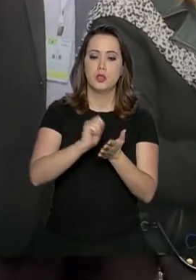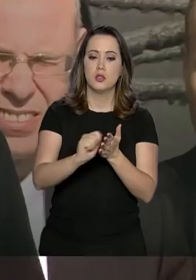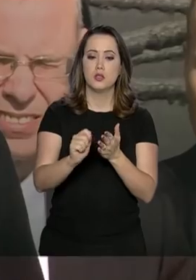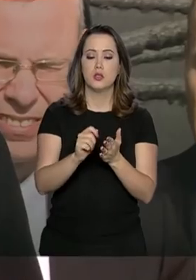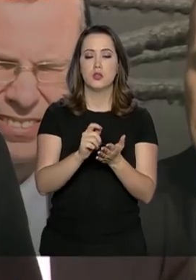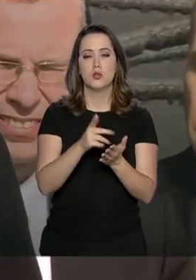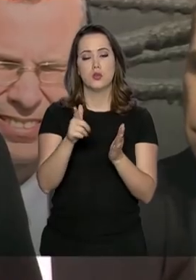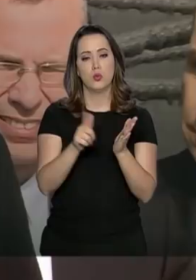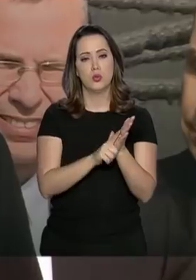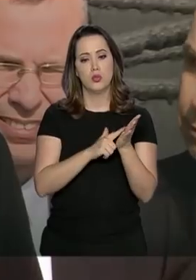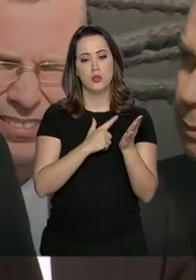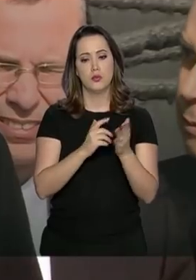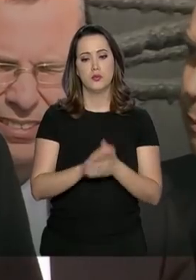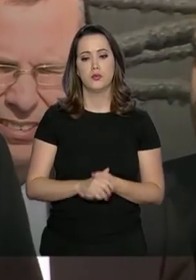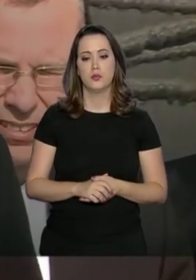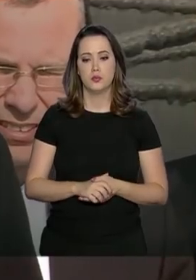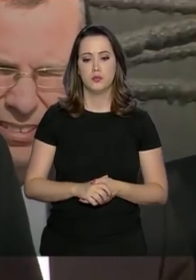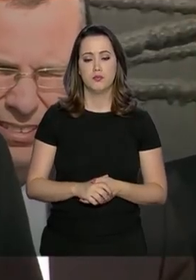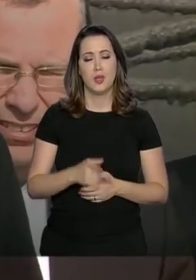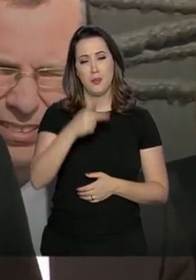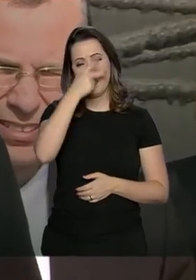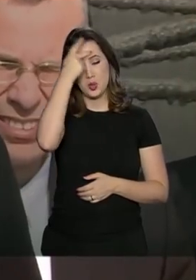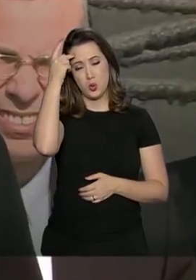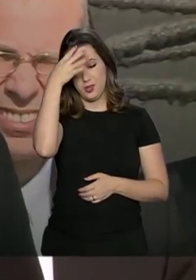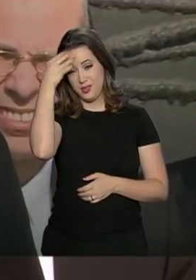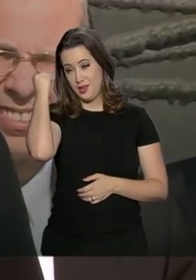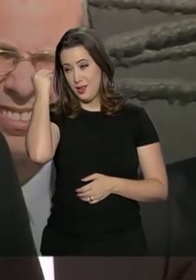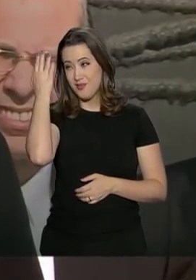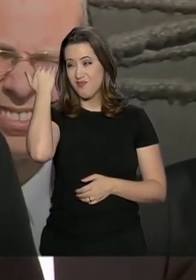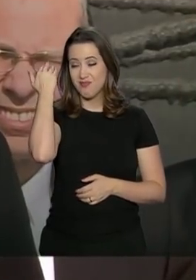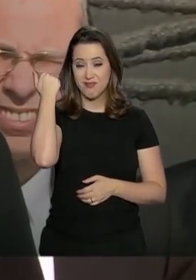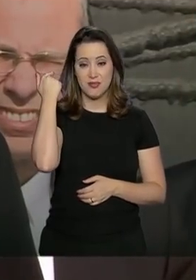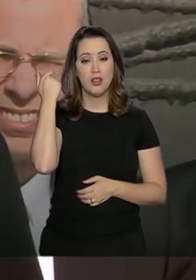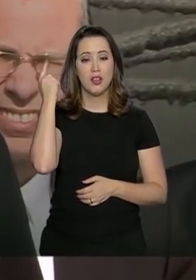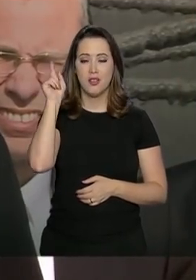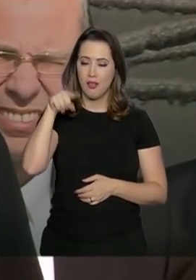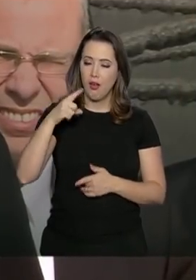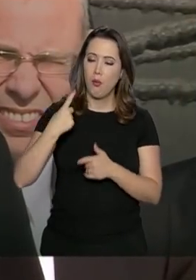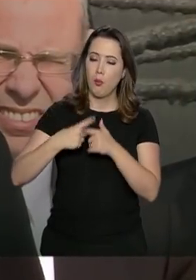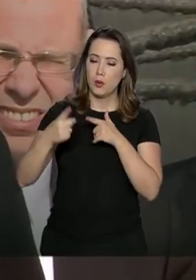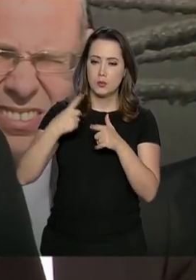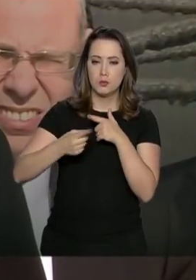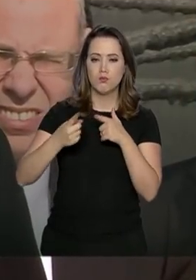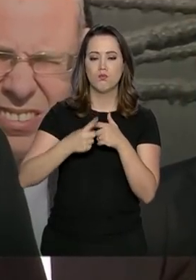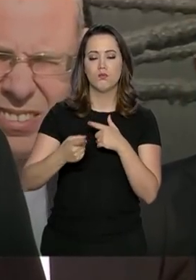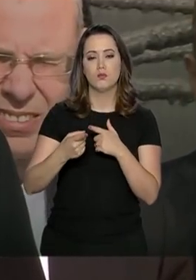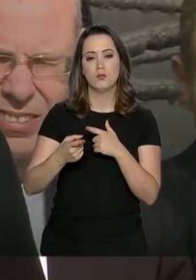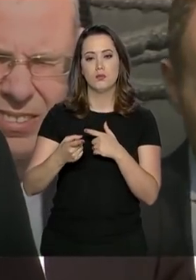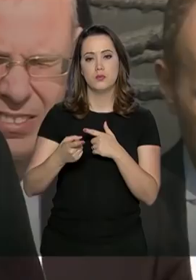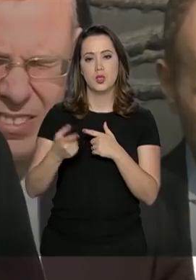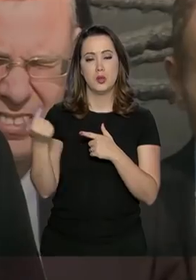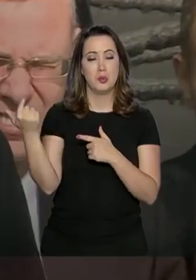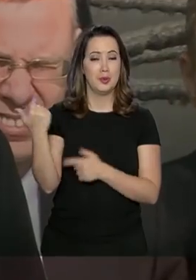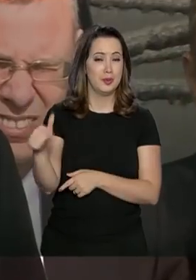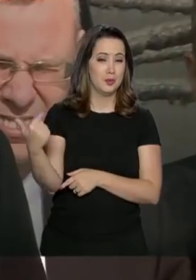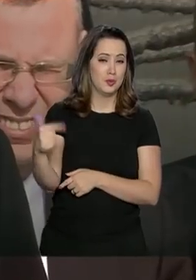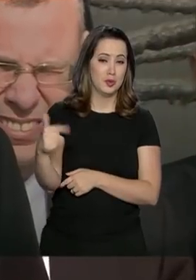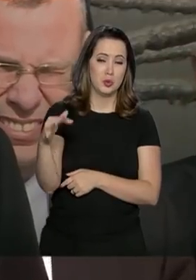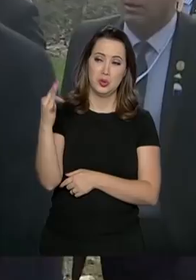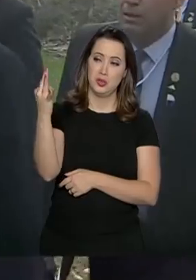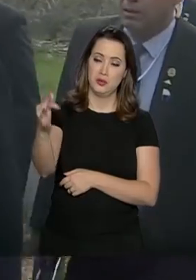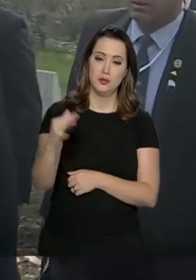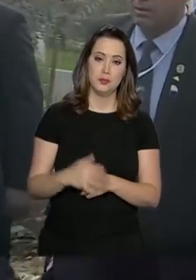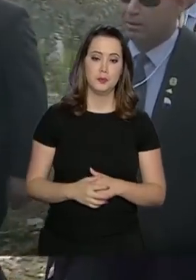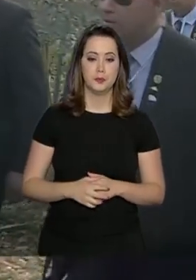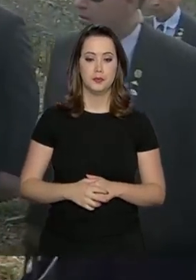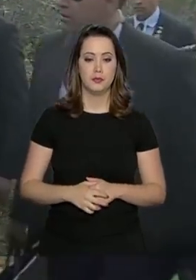presença. Aquele que esquece o seu passado está condenado a não ter futuro.